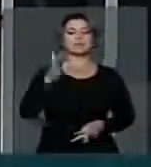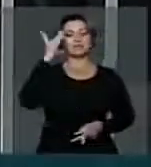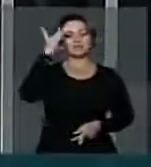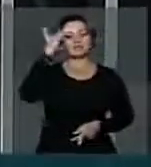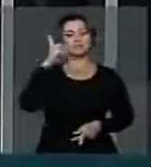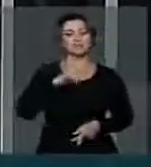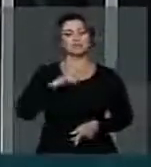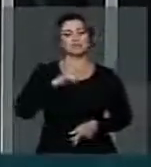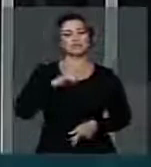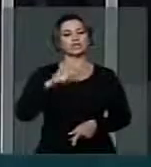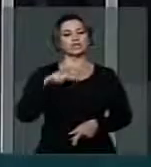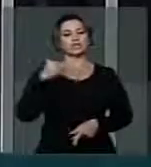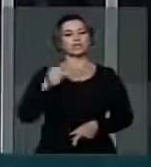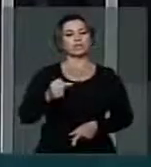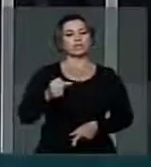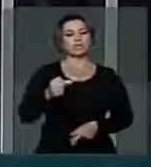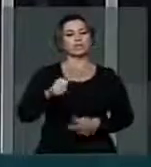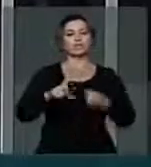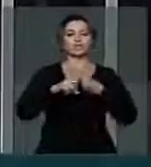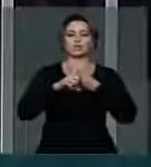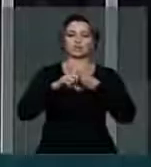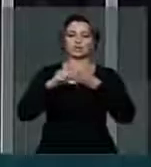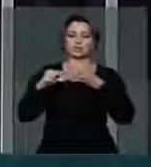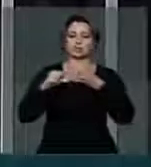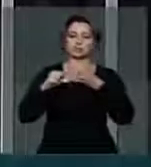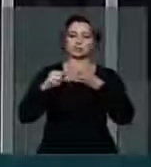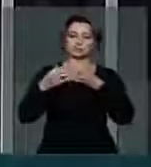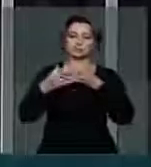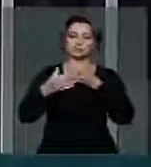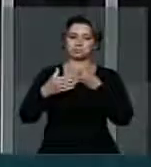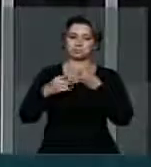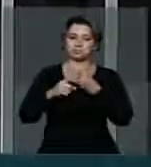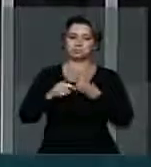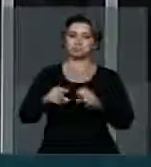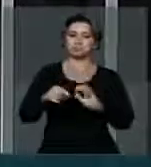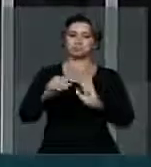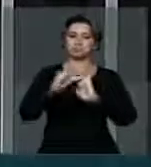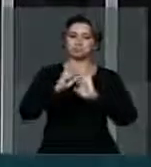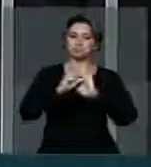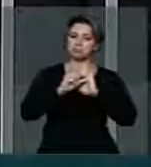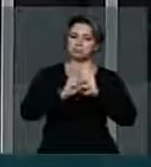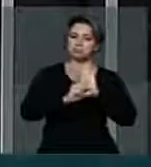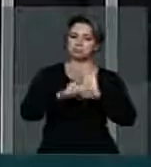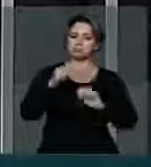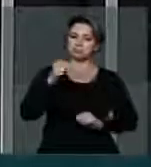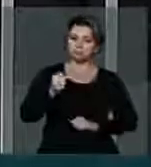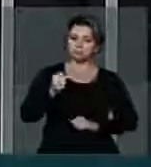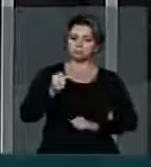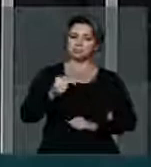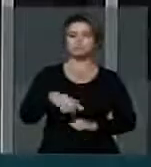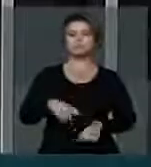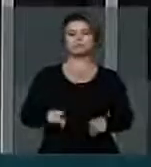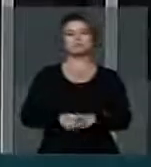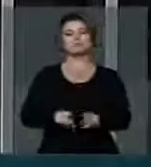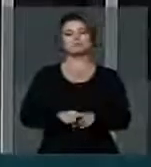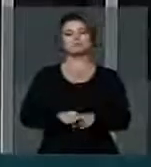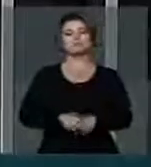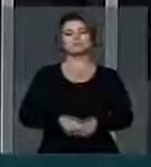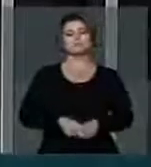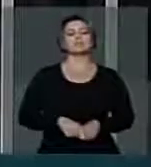sete artigos. No nosso trabalho, Senado e Câmara,